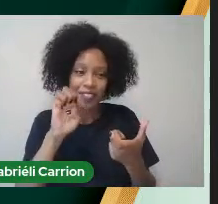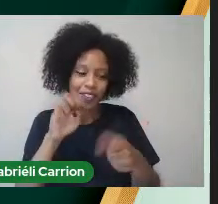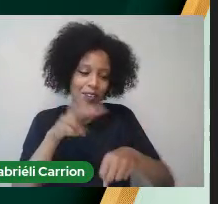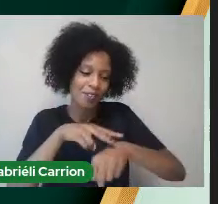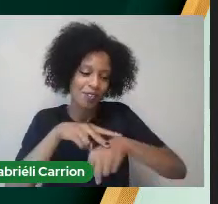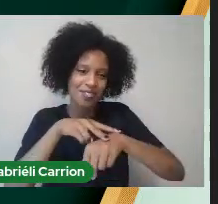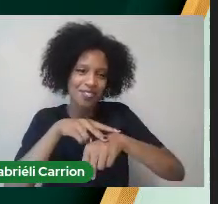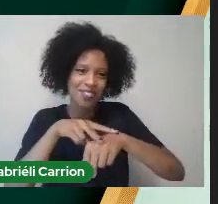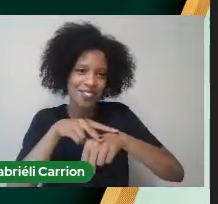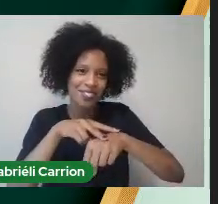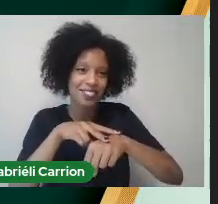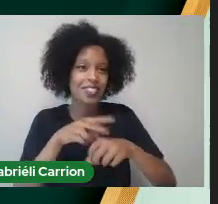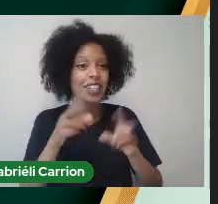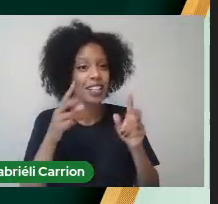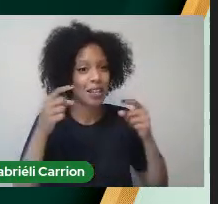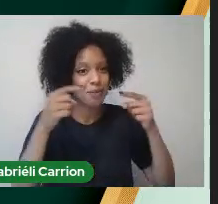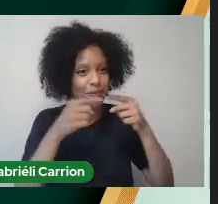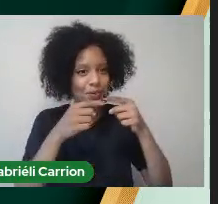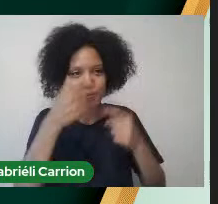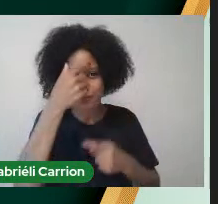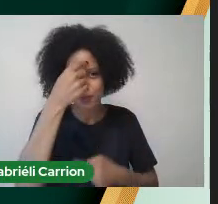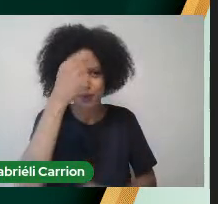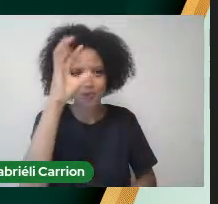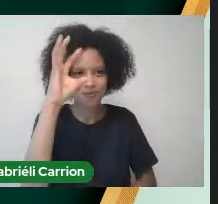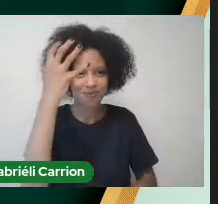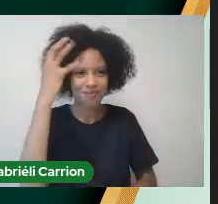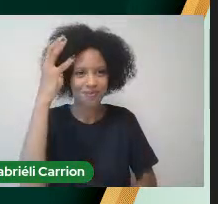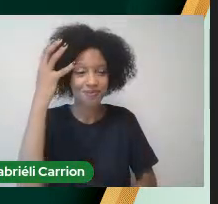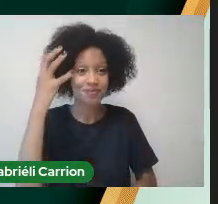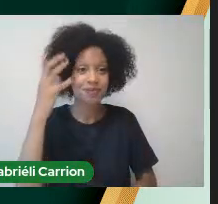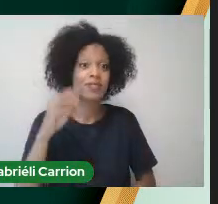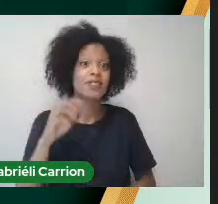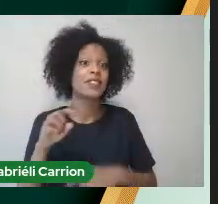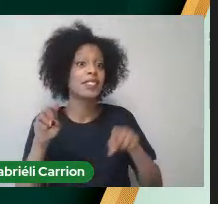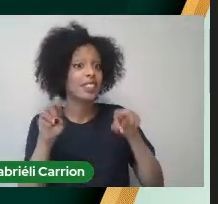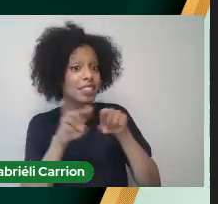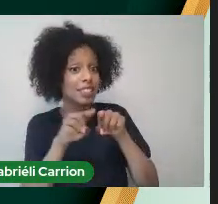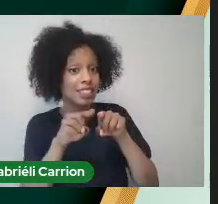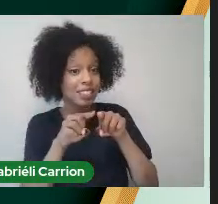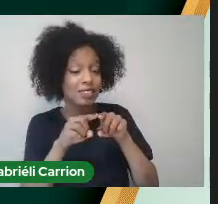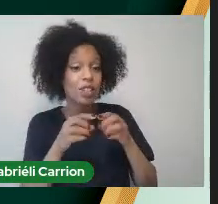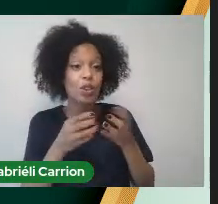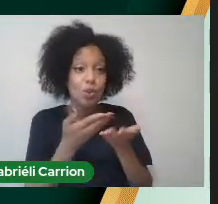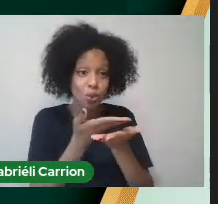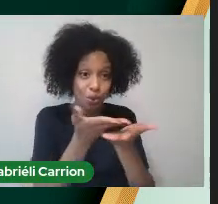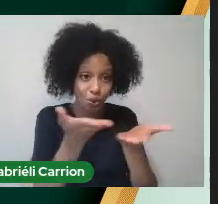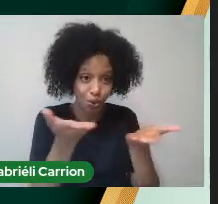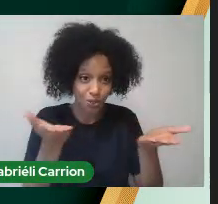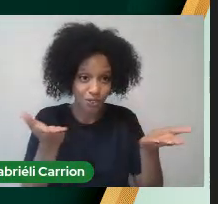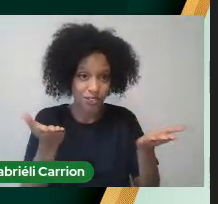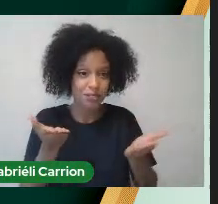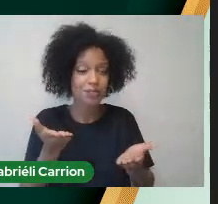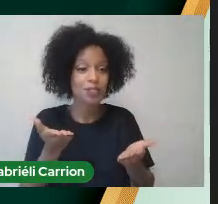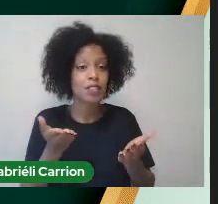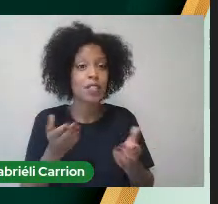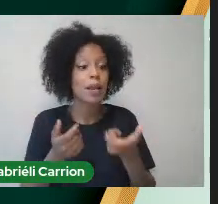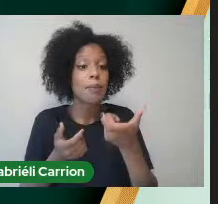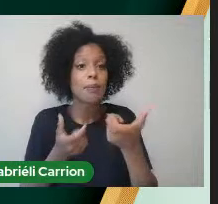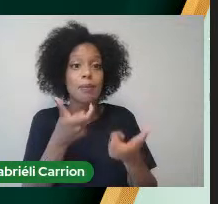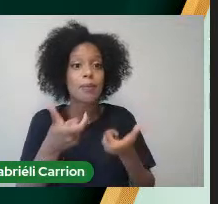E Mithiele E todos os meus Afilhados Aqui Há palavras